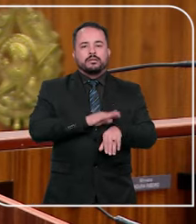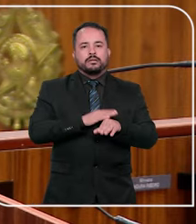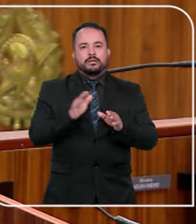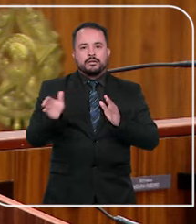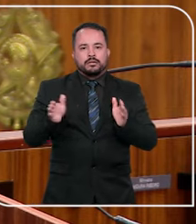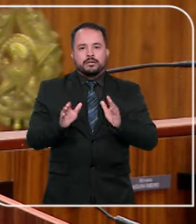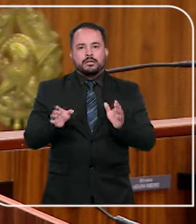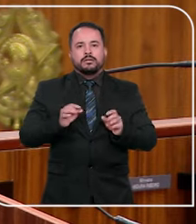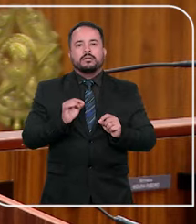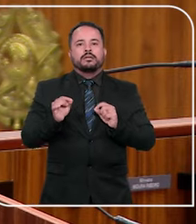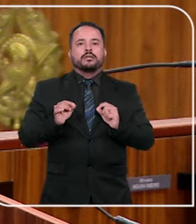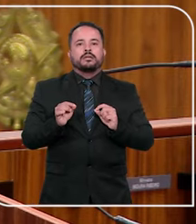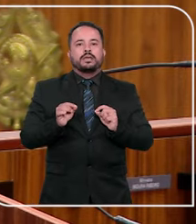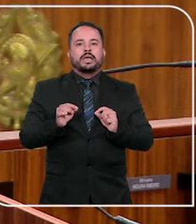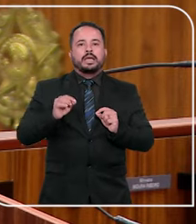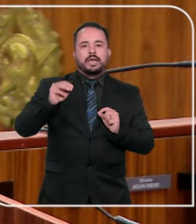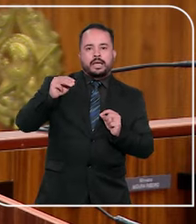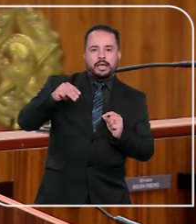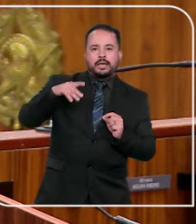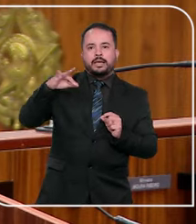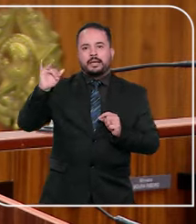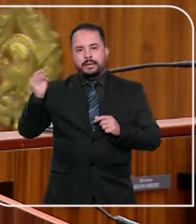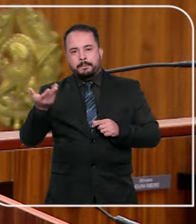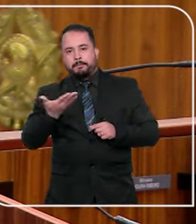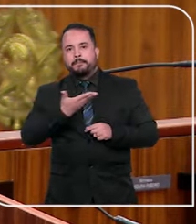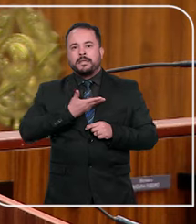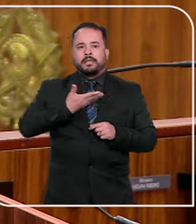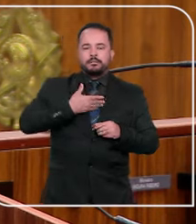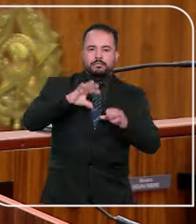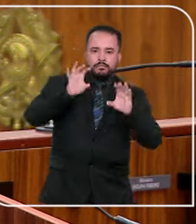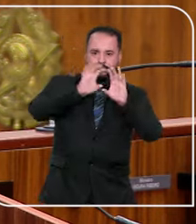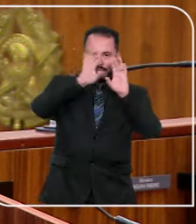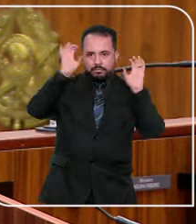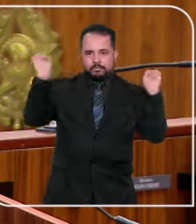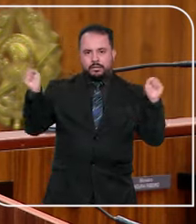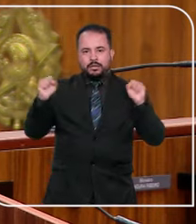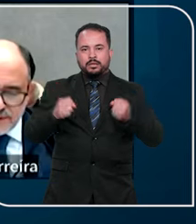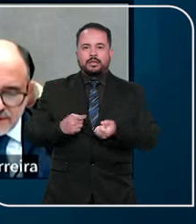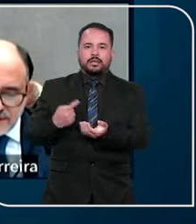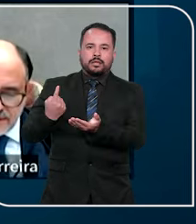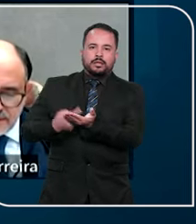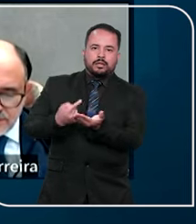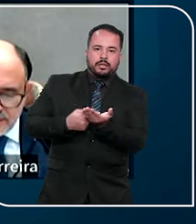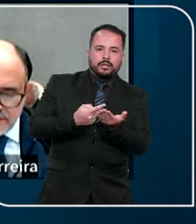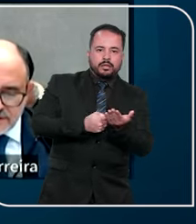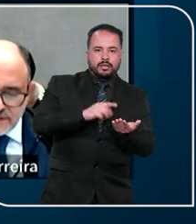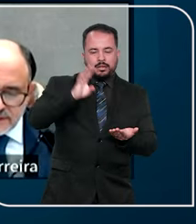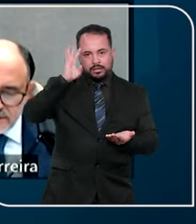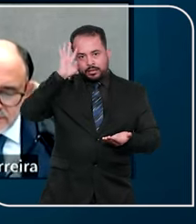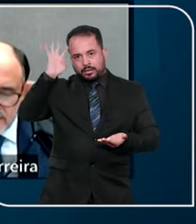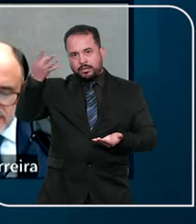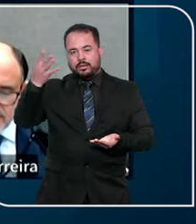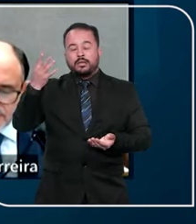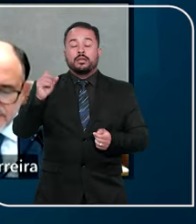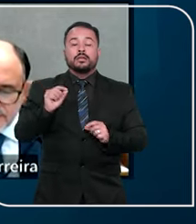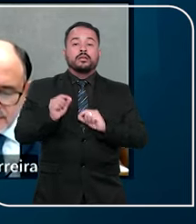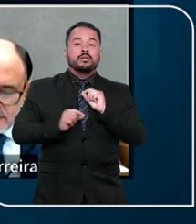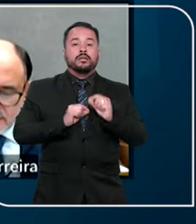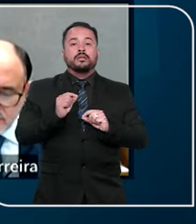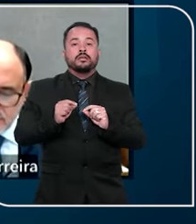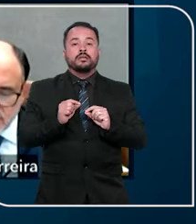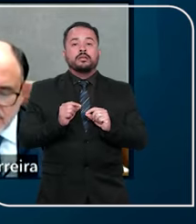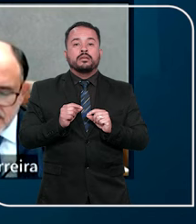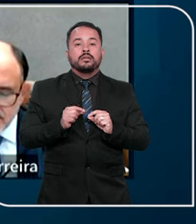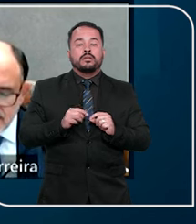abertura de prazo para a manifestação de amicicuri ou amigos da corte. No acórdão de afetação do tema na segunda